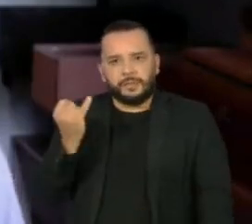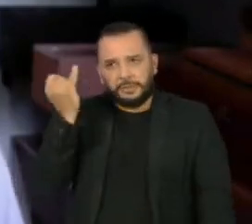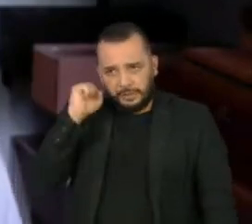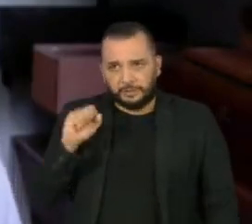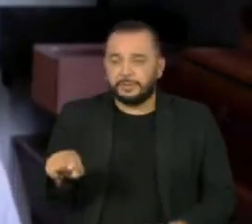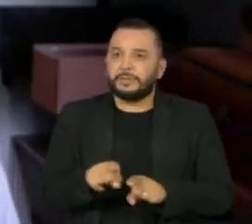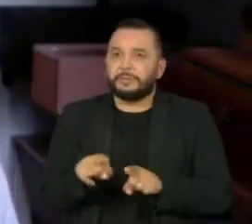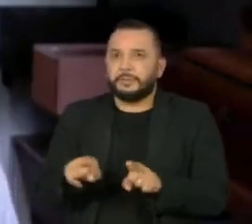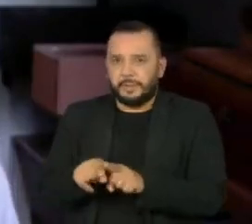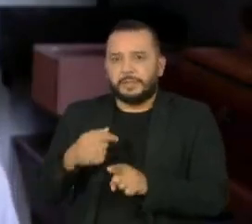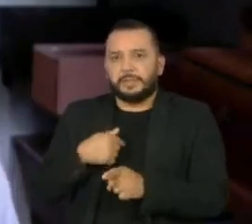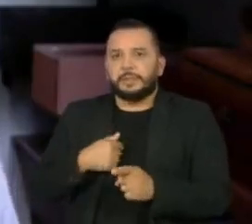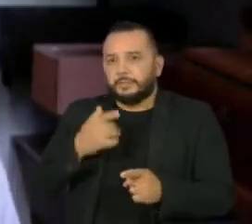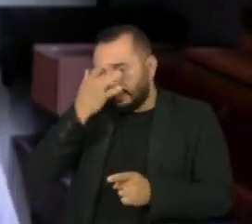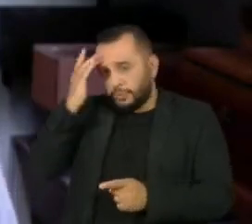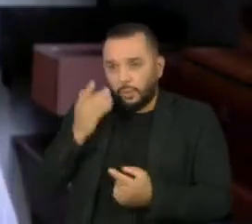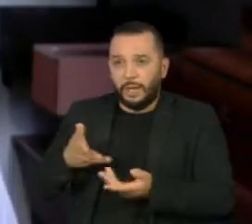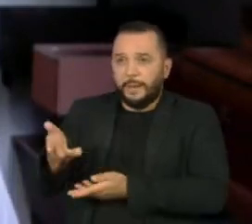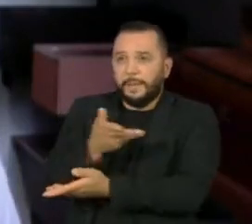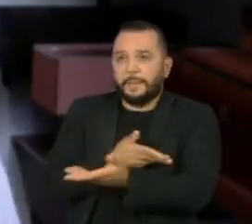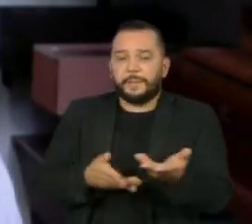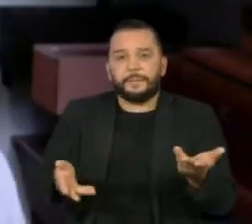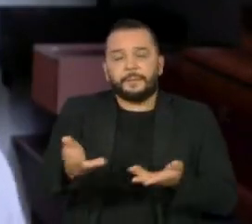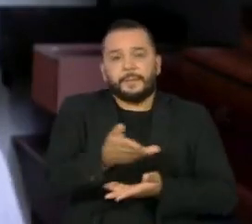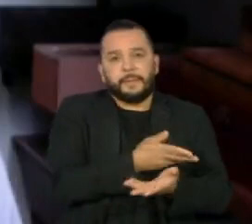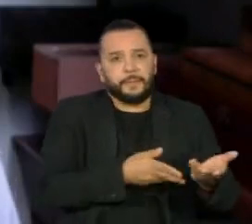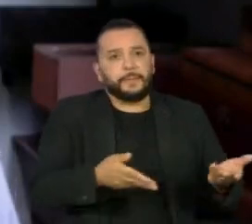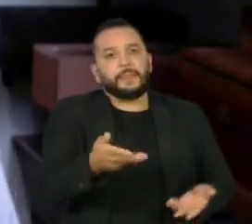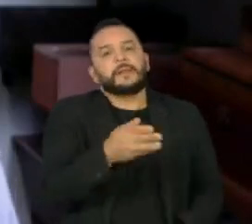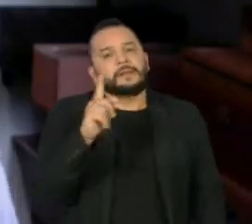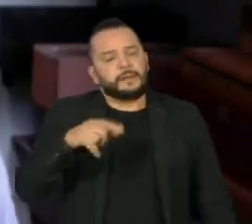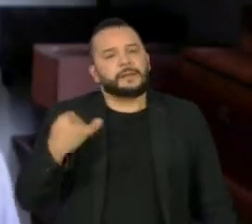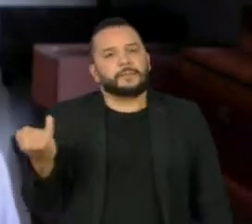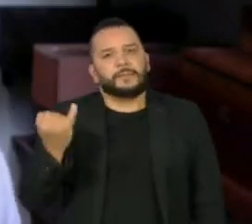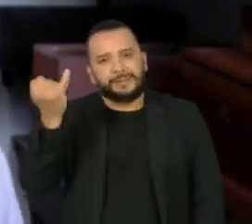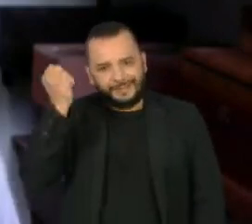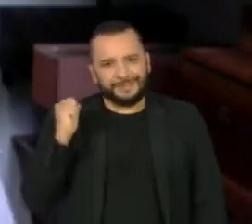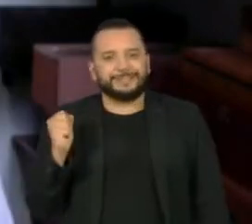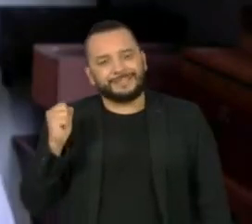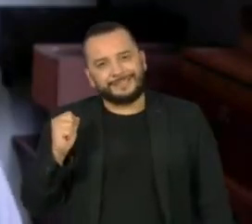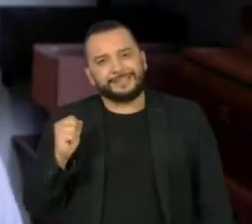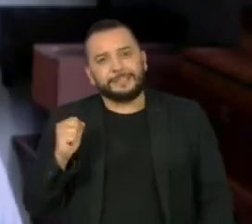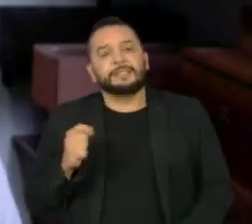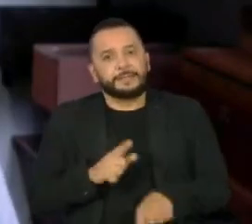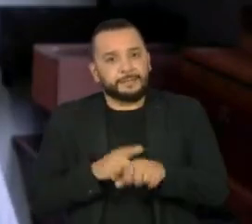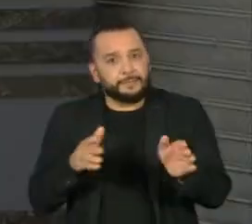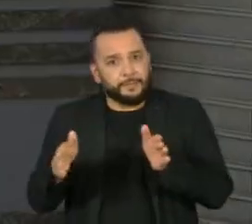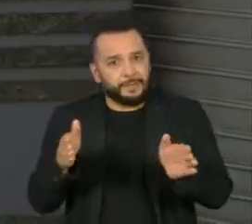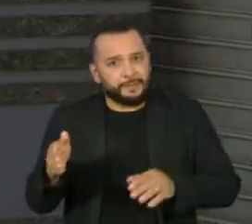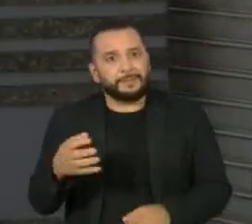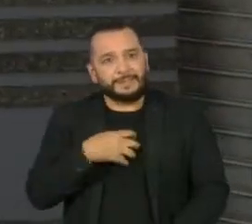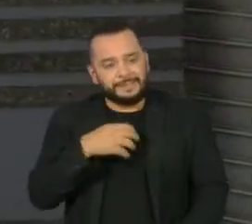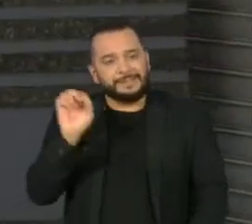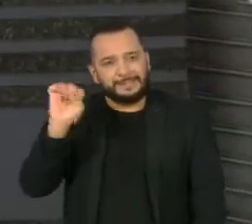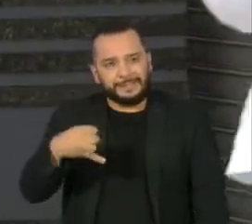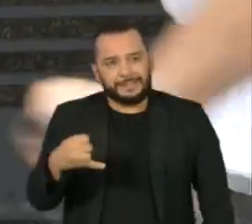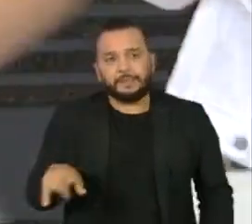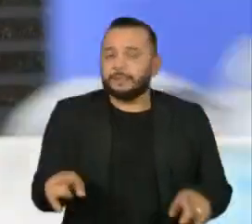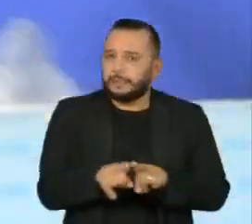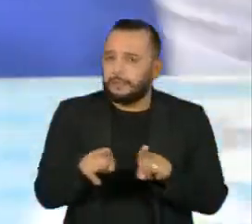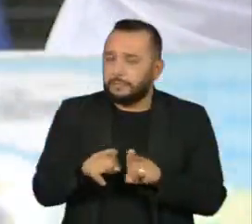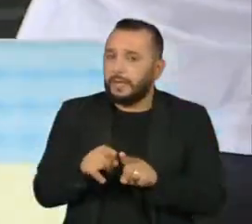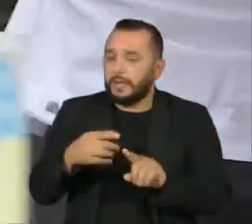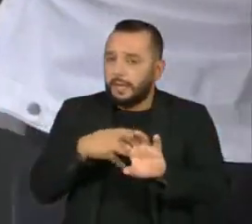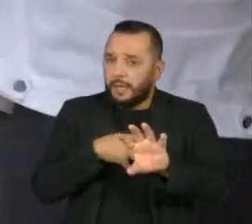interagir com as pessoas, interagir com as pessoas é essencial ainda mais nessa faixa também. Ter um olhar mais